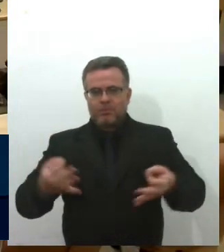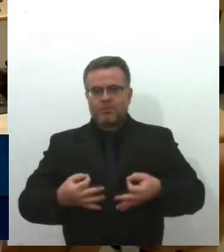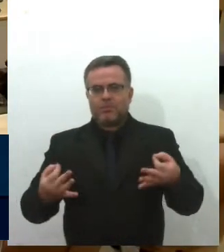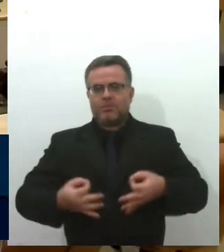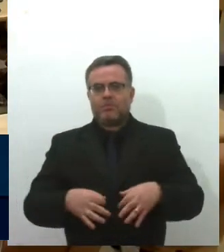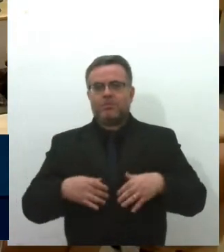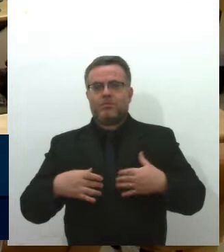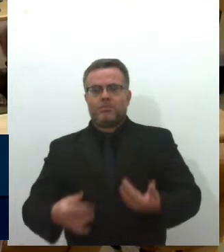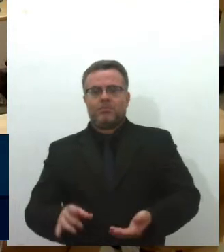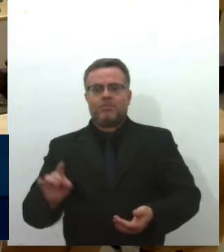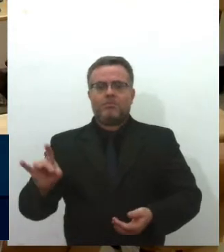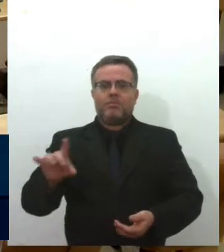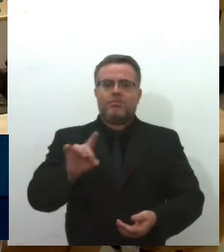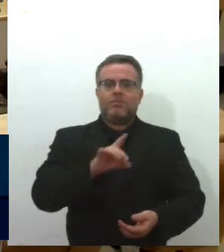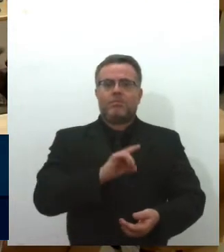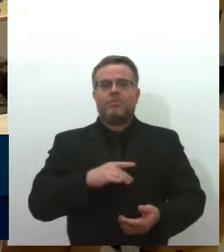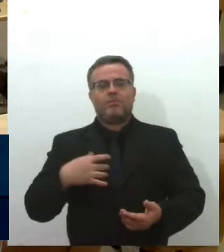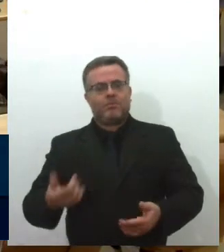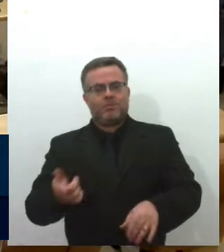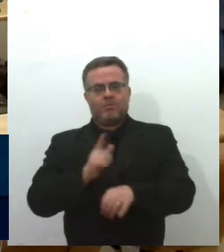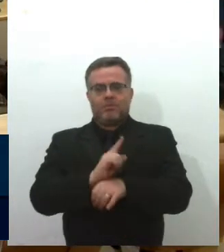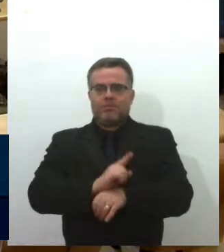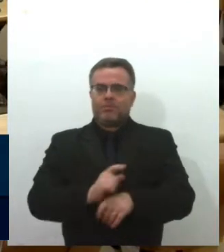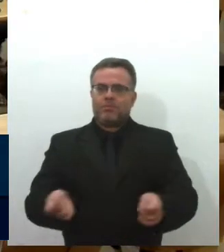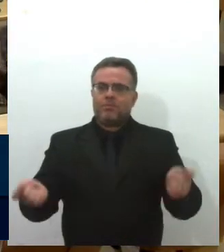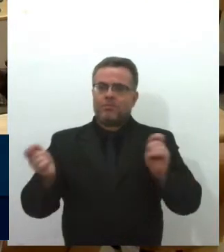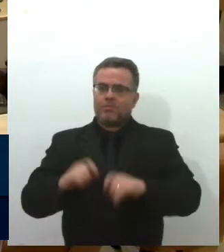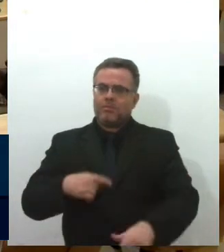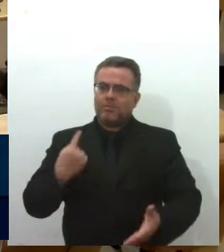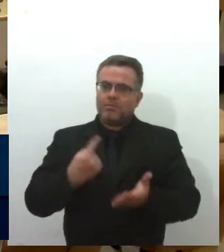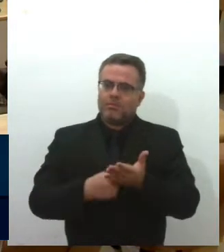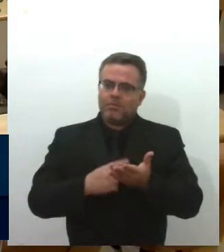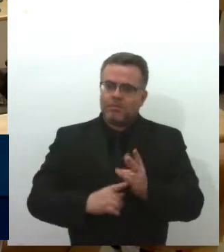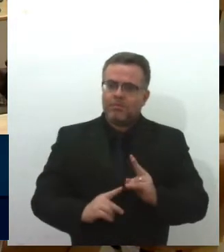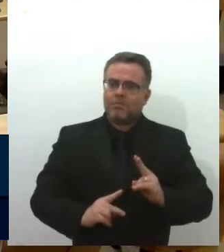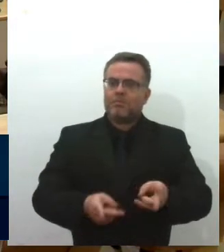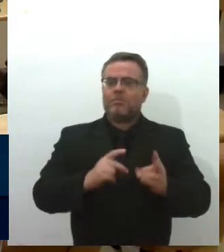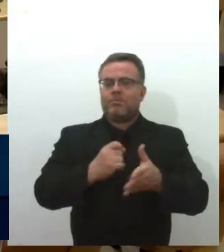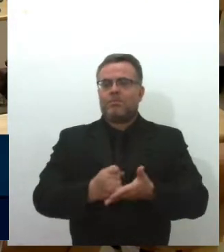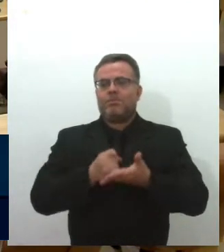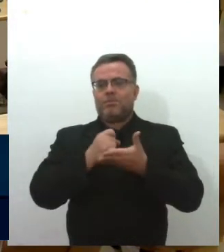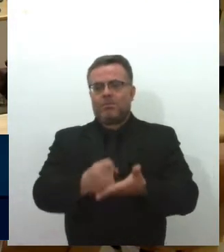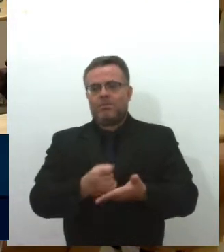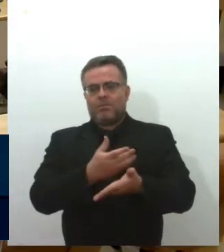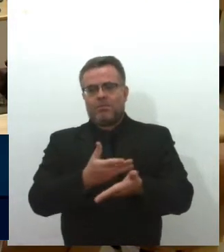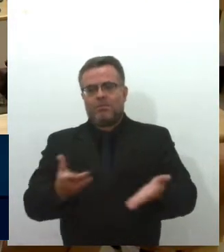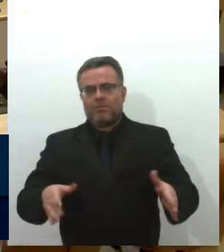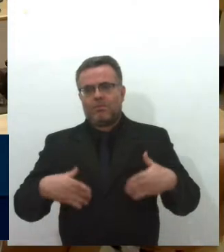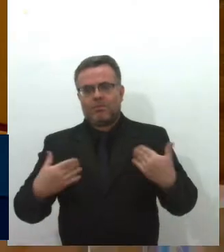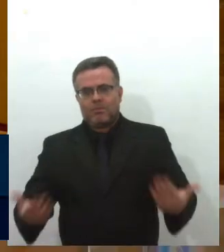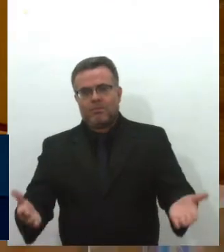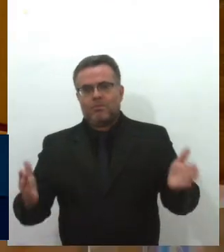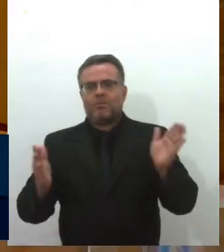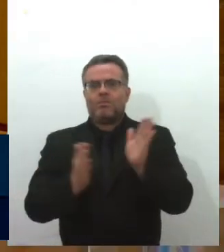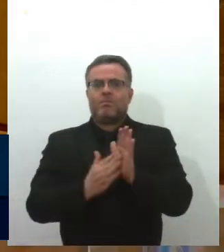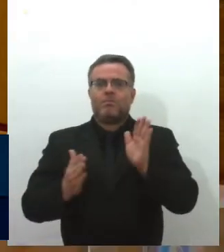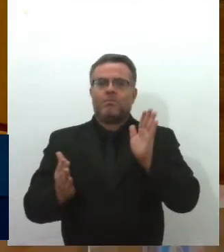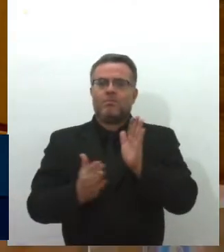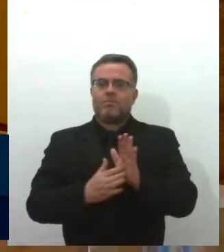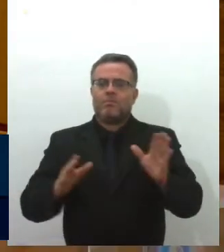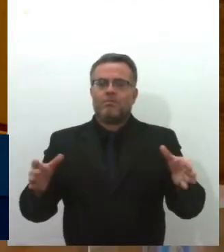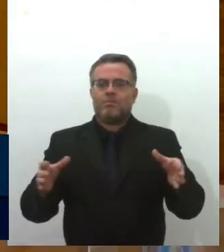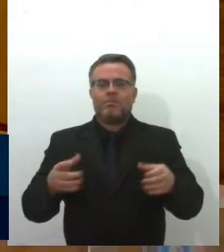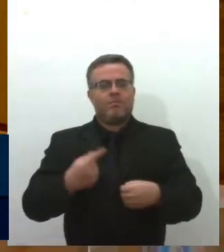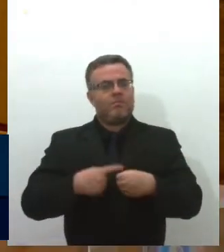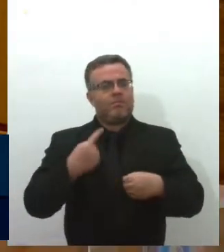que cada gestor possa efetivamente contribuir com a sua gente. Parabéns, município